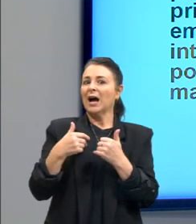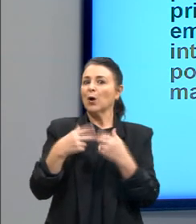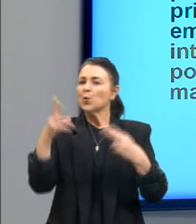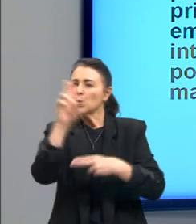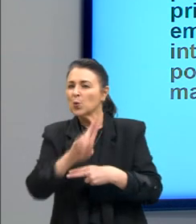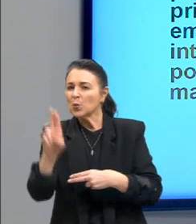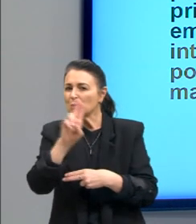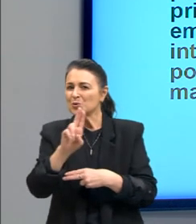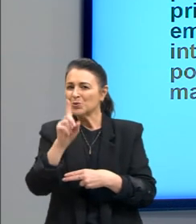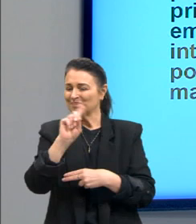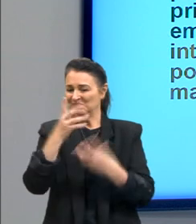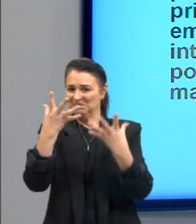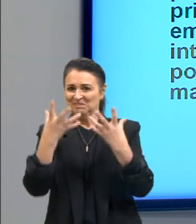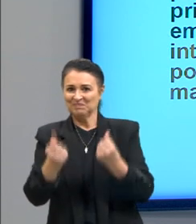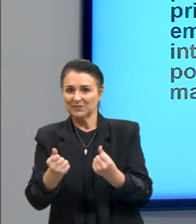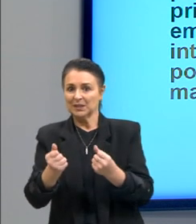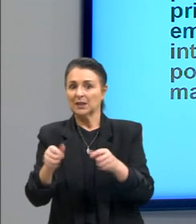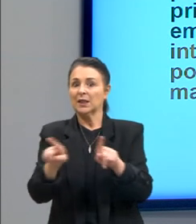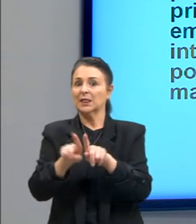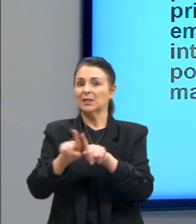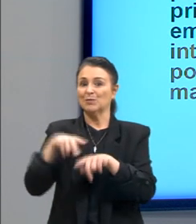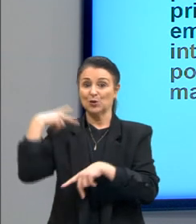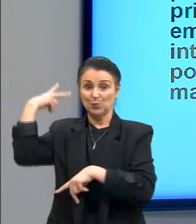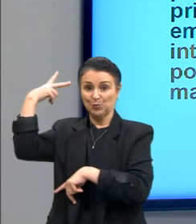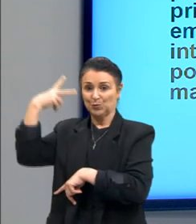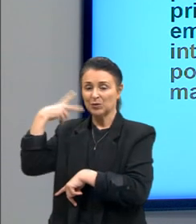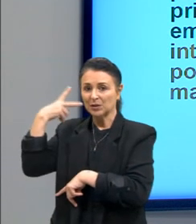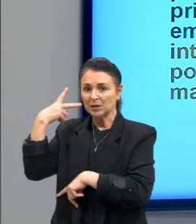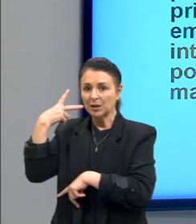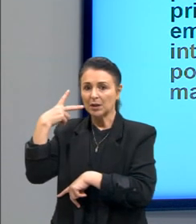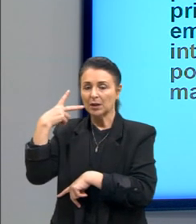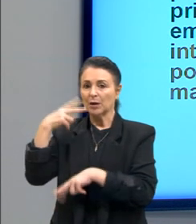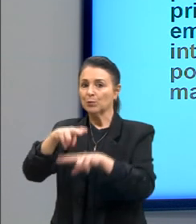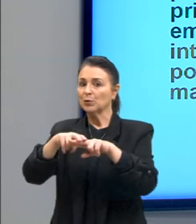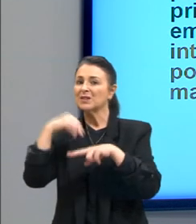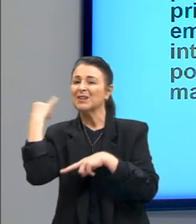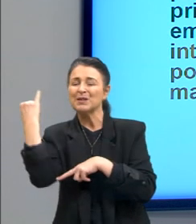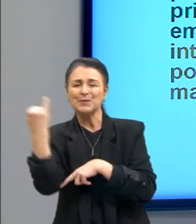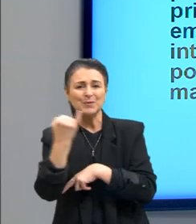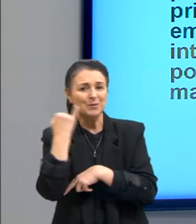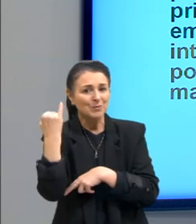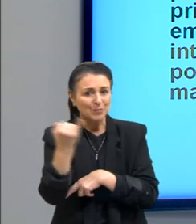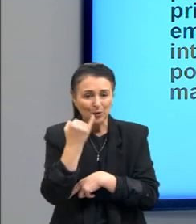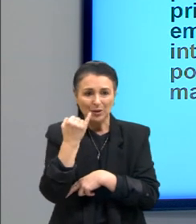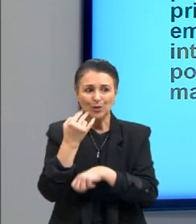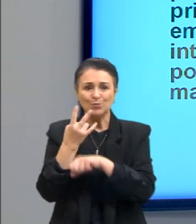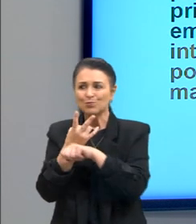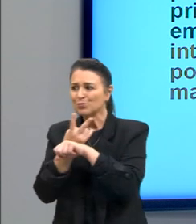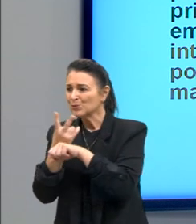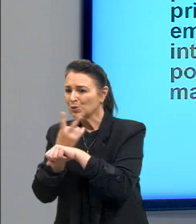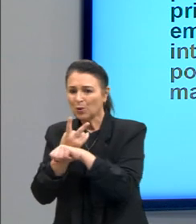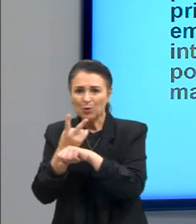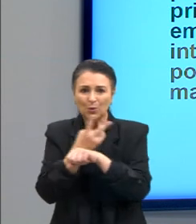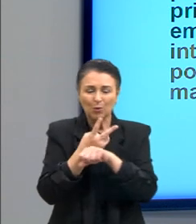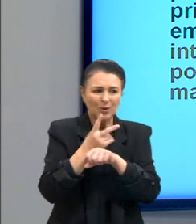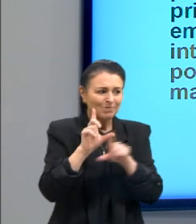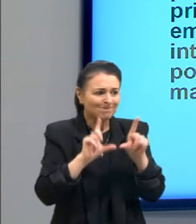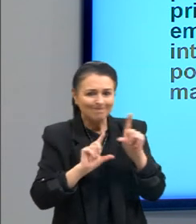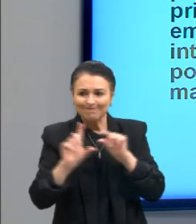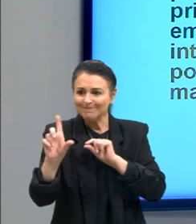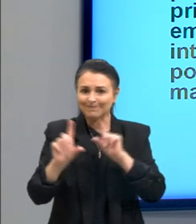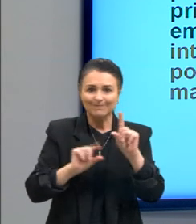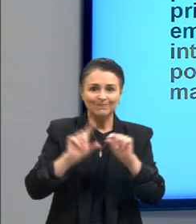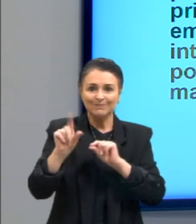aderir a posições políticas é imprescindível buscar alternativas que inibam